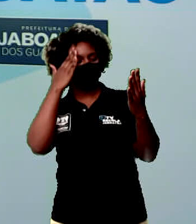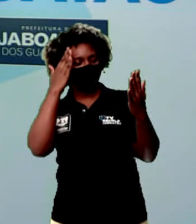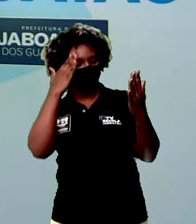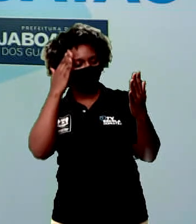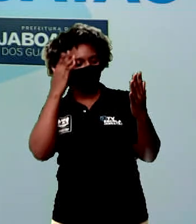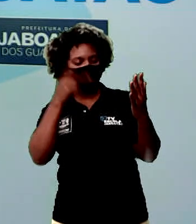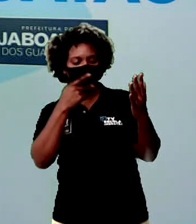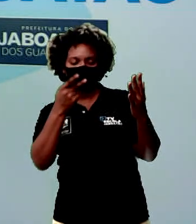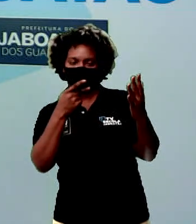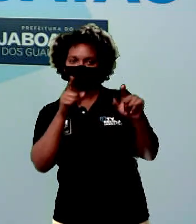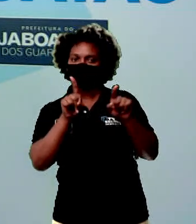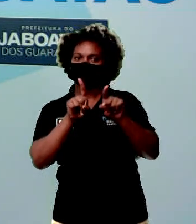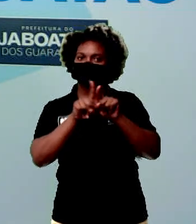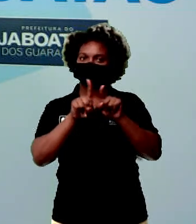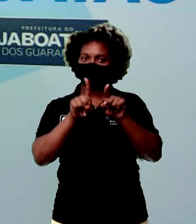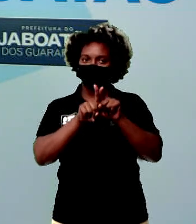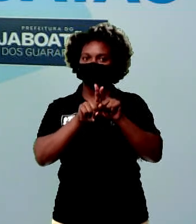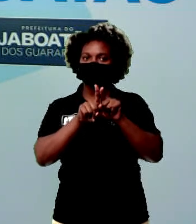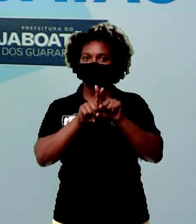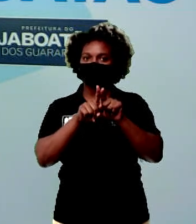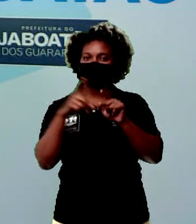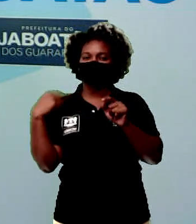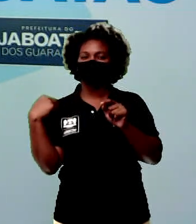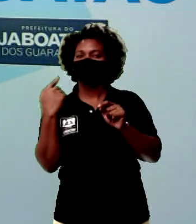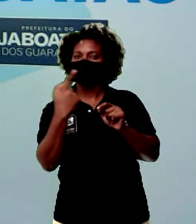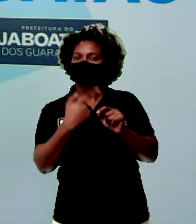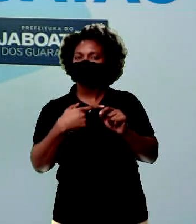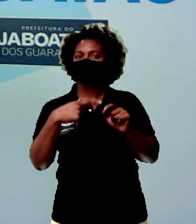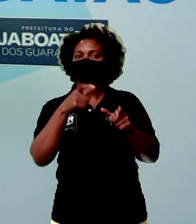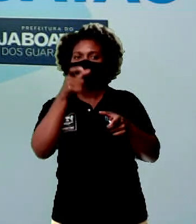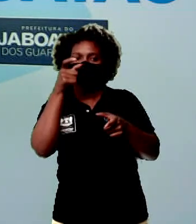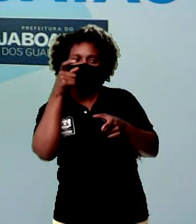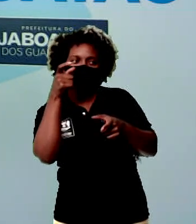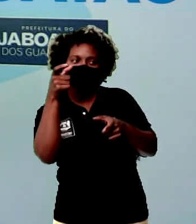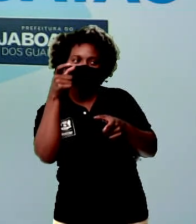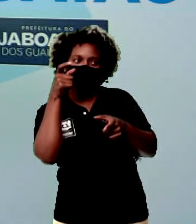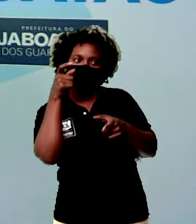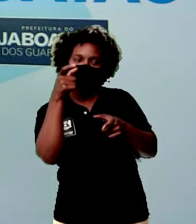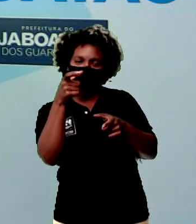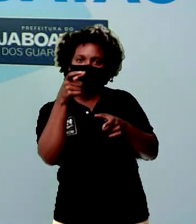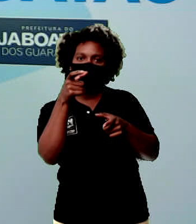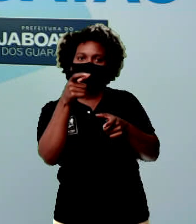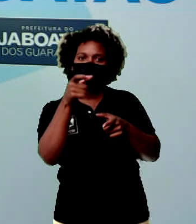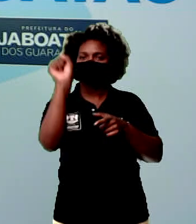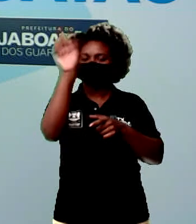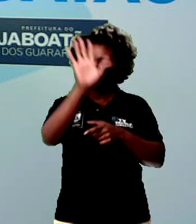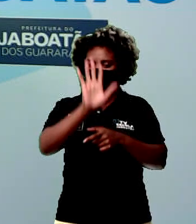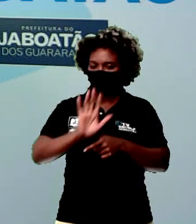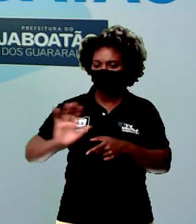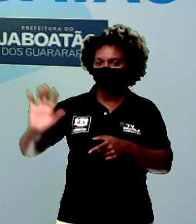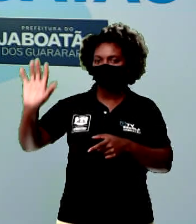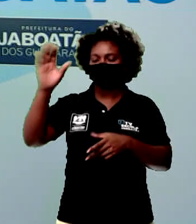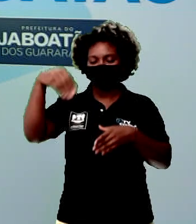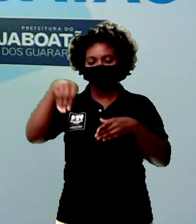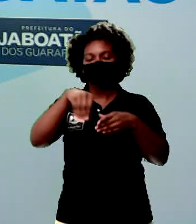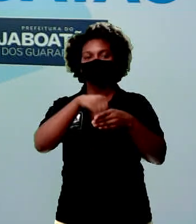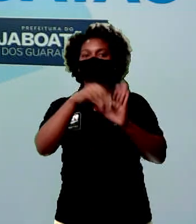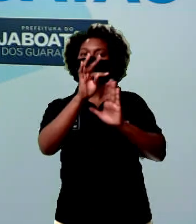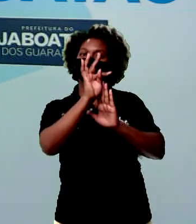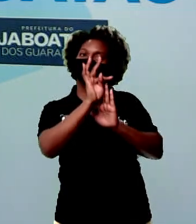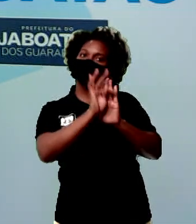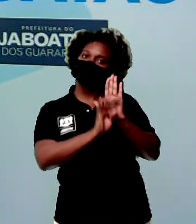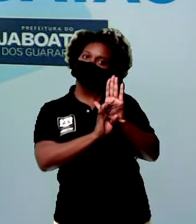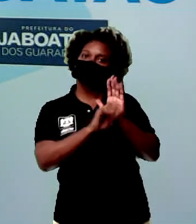dito, é necessário também que nós prestemos atenção às imagens, ao texto